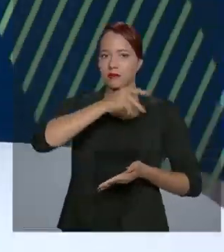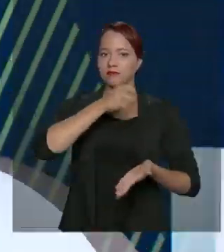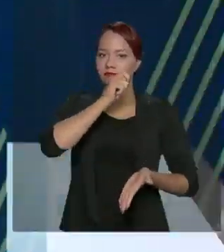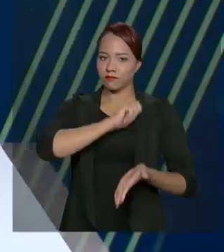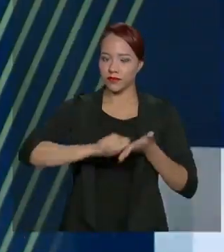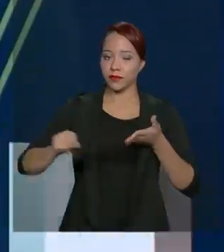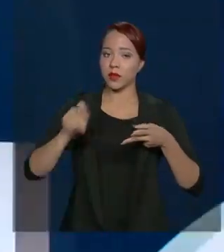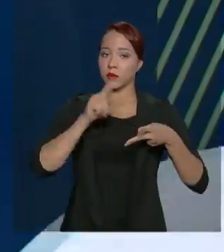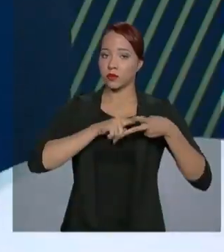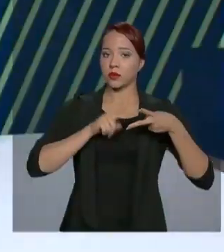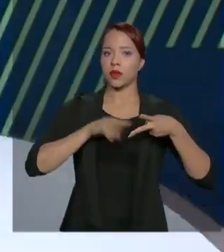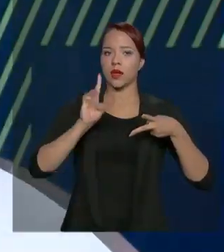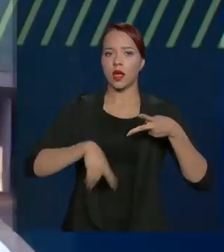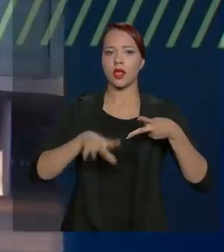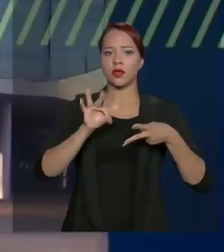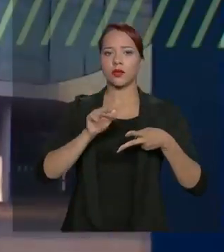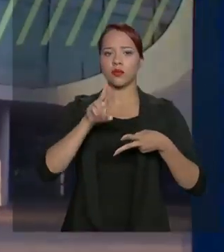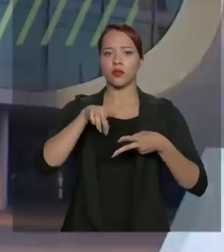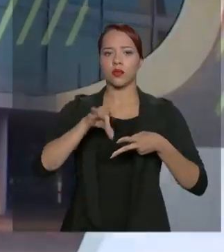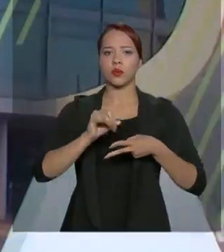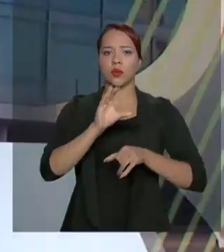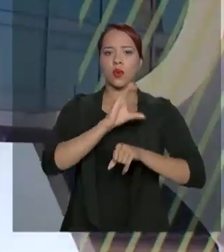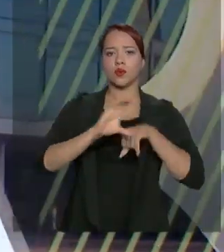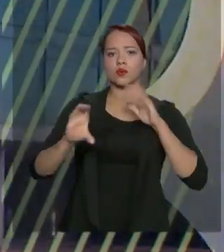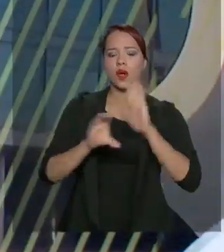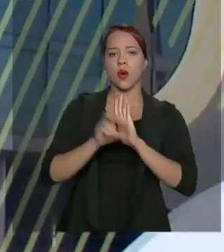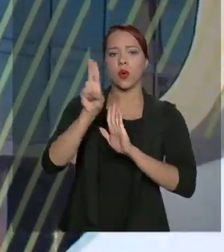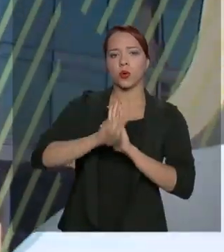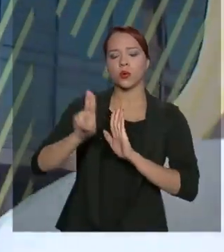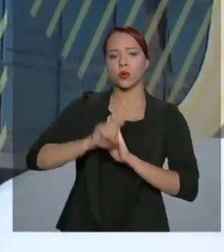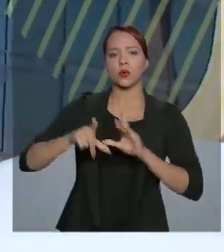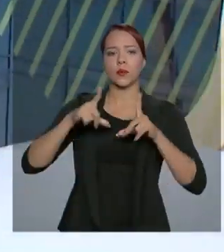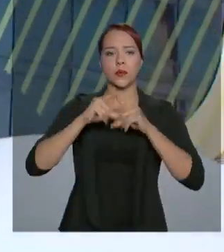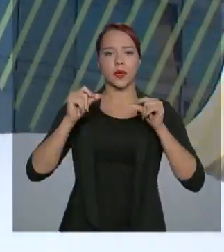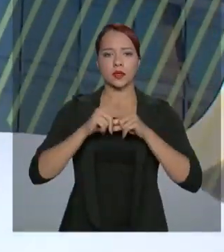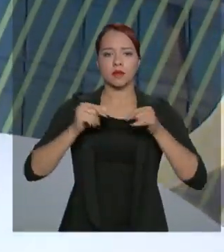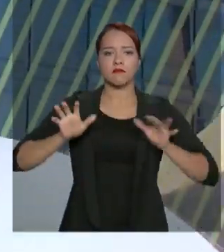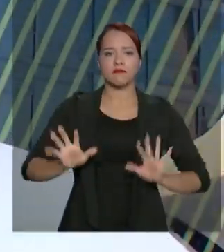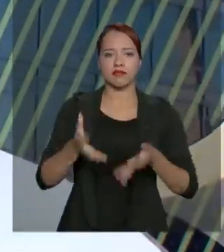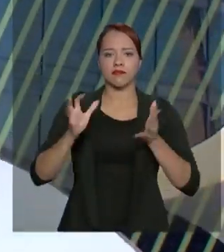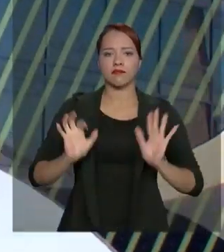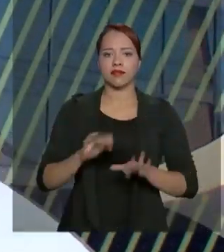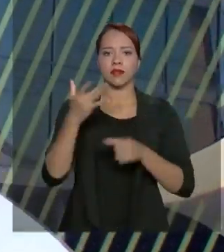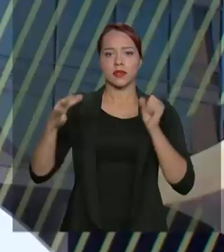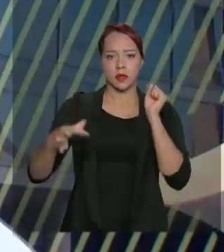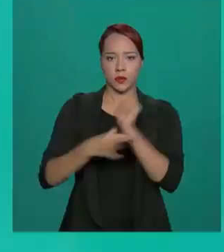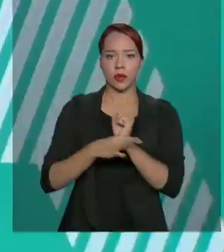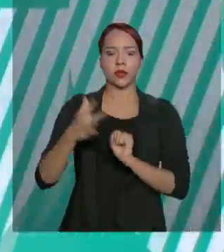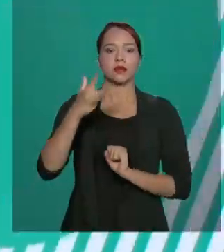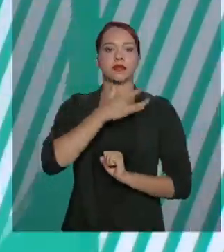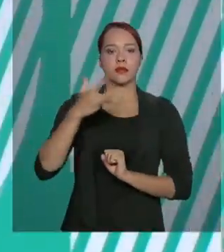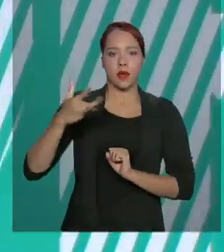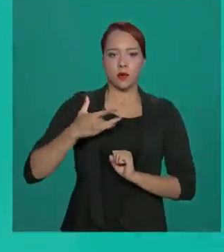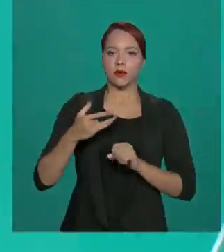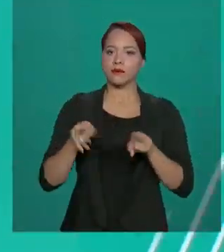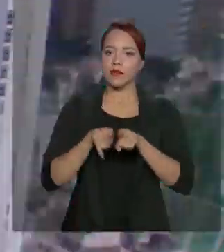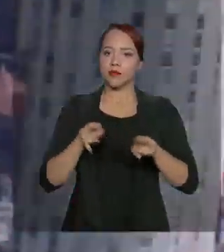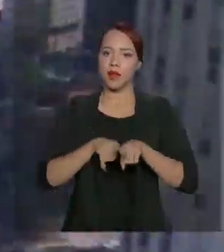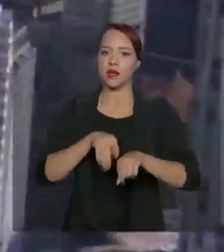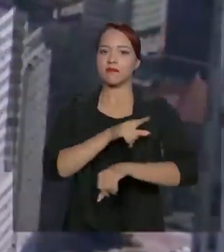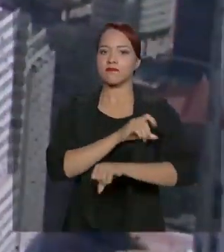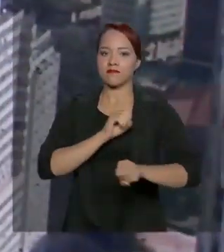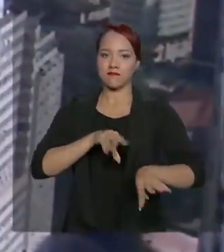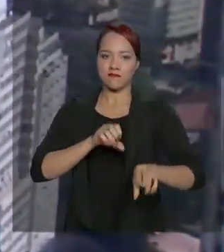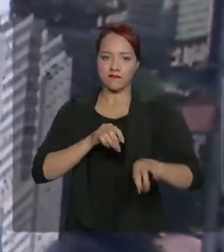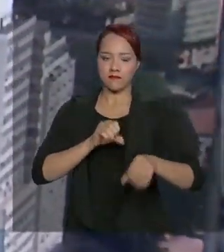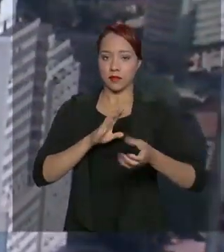Ambas tratam do Fundo Constitucional usado pelo Distrito Federal para investimentos em segurança, saúde e educação.